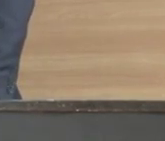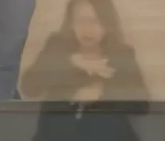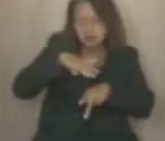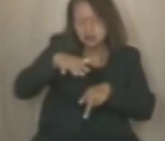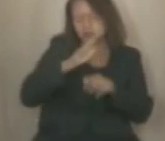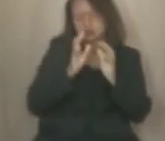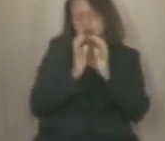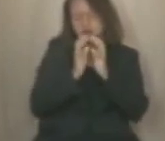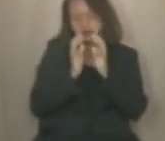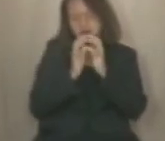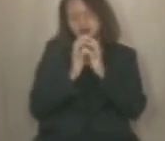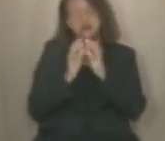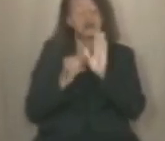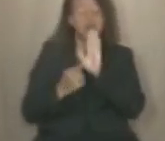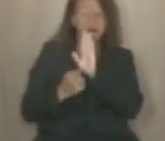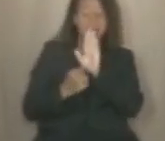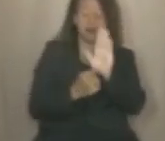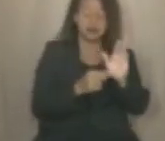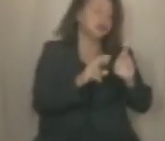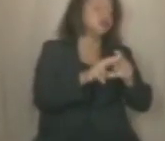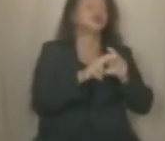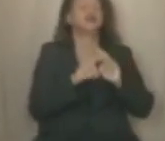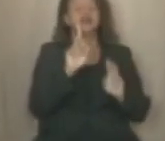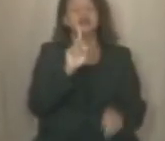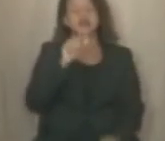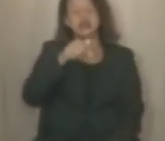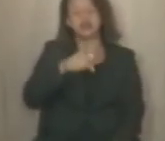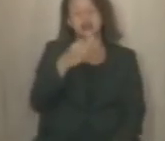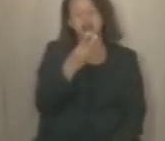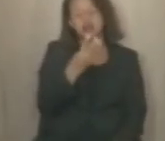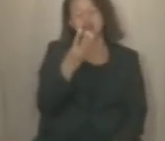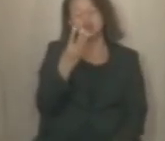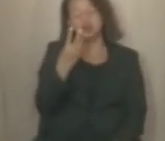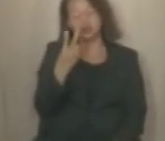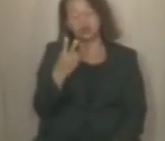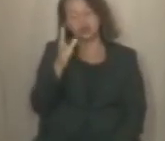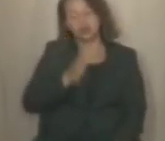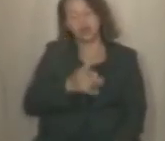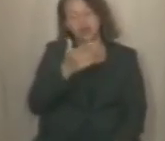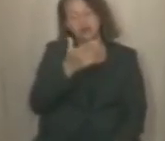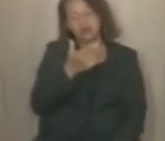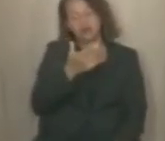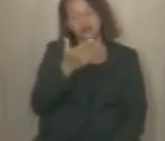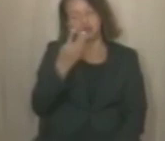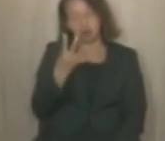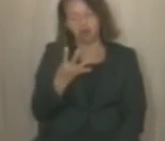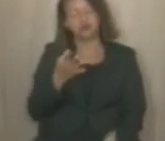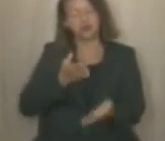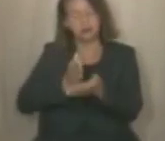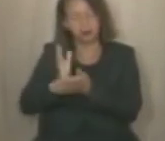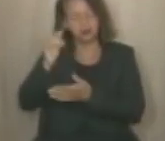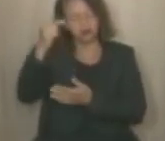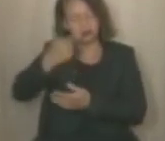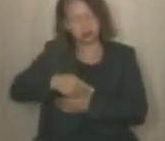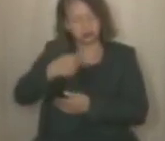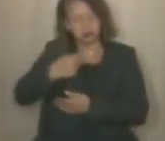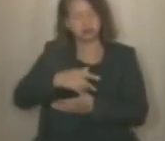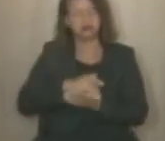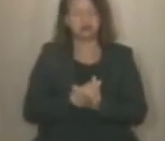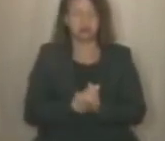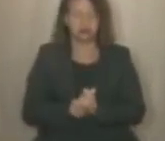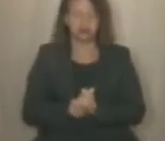o assunto. Nós apresentamos o requerimento 1732-24, que foi aprovado aqui na Casa,